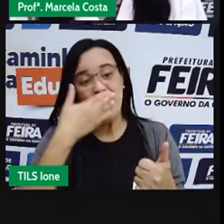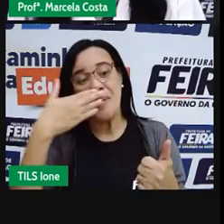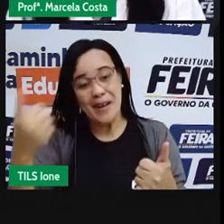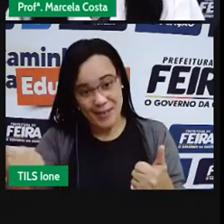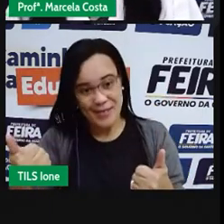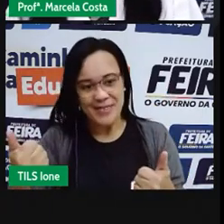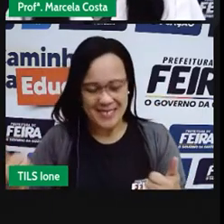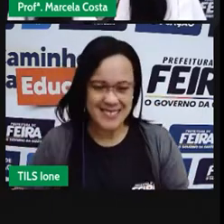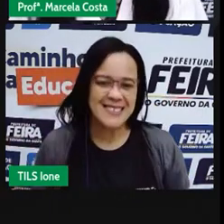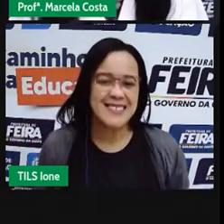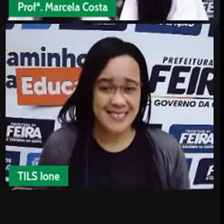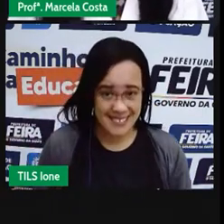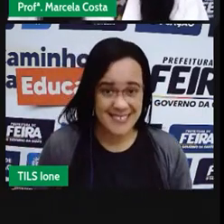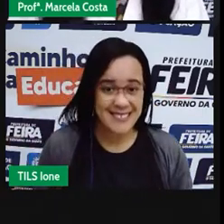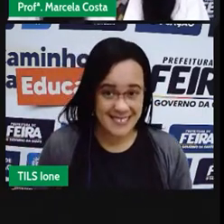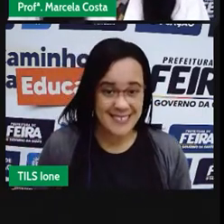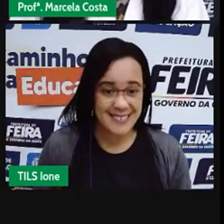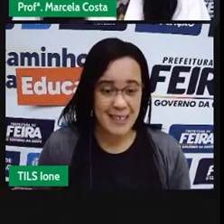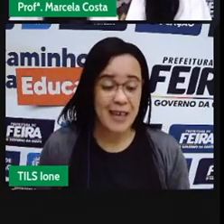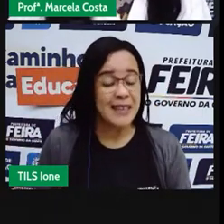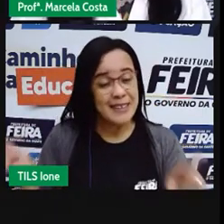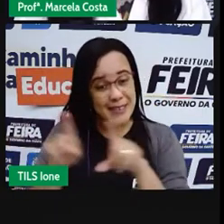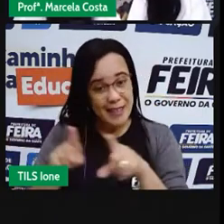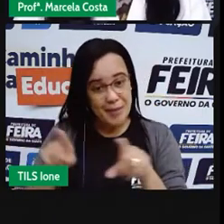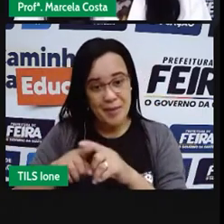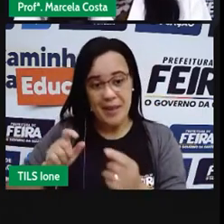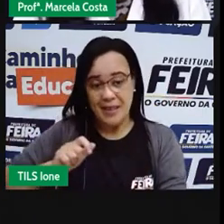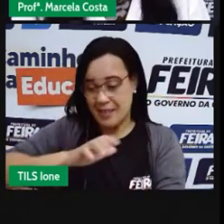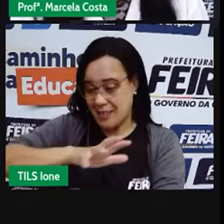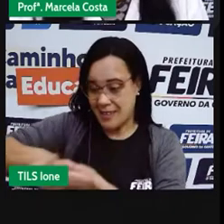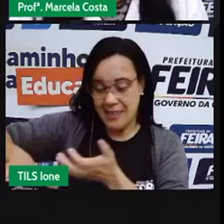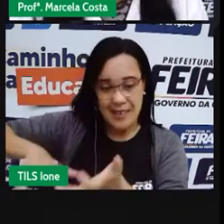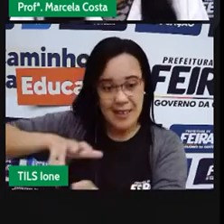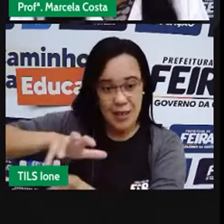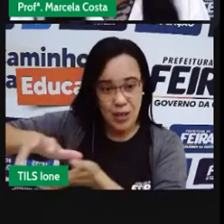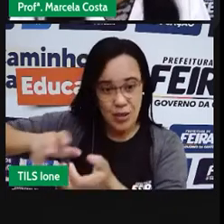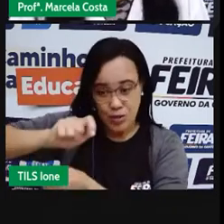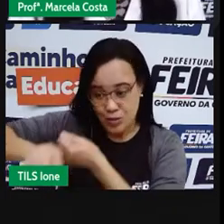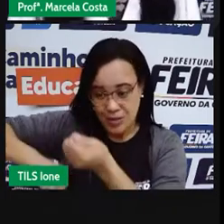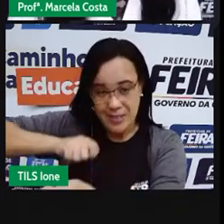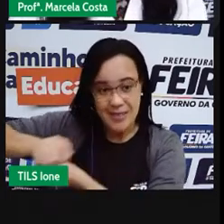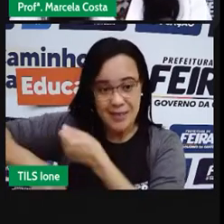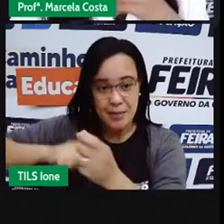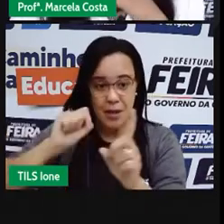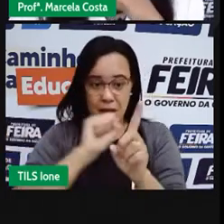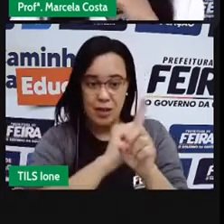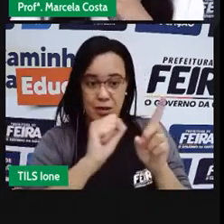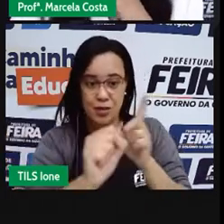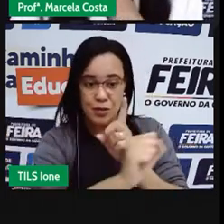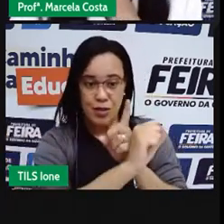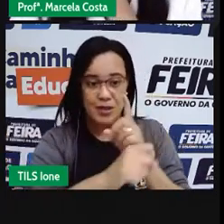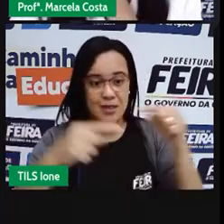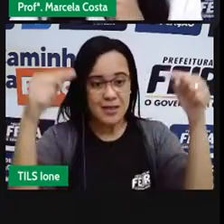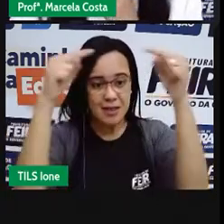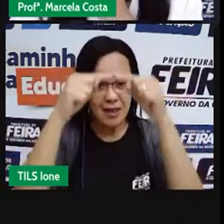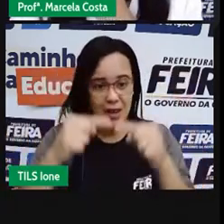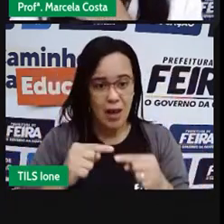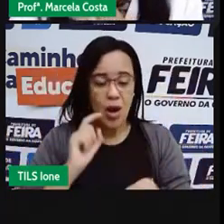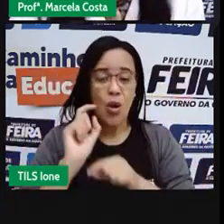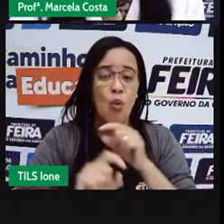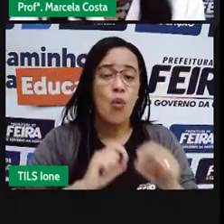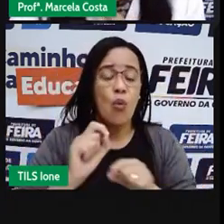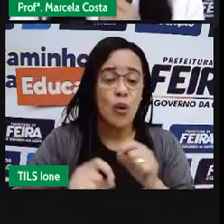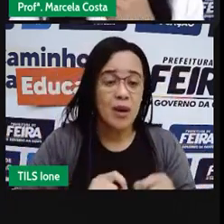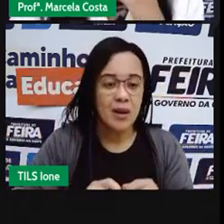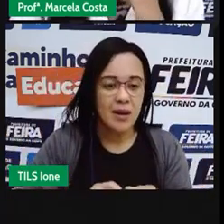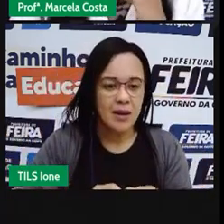Tem que haver a responsabilidade social, que está relacionada ao bem-estar, ao bem-estar das